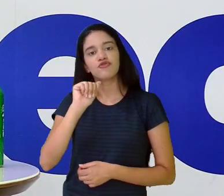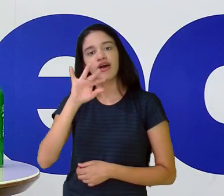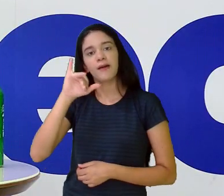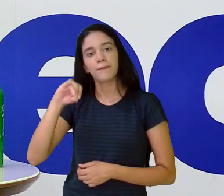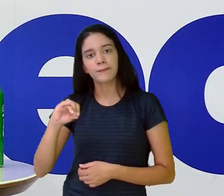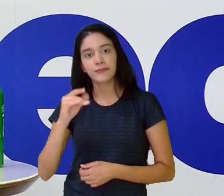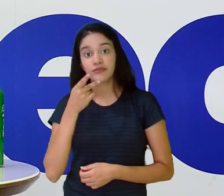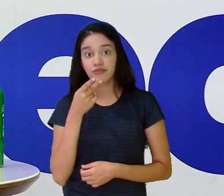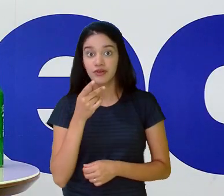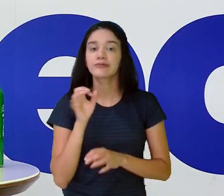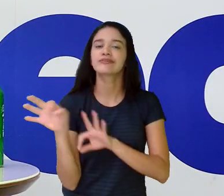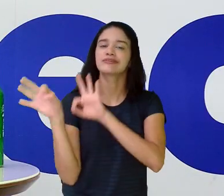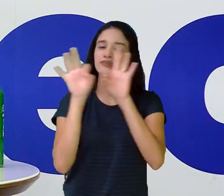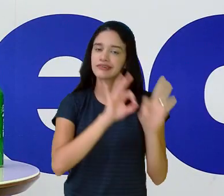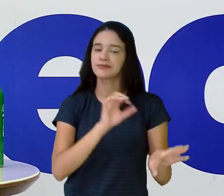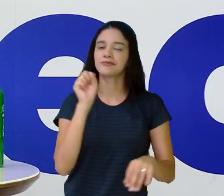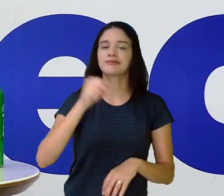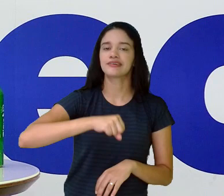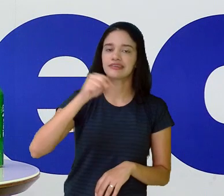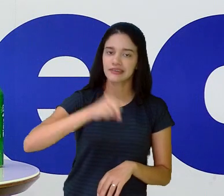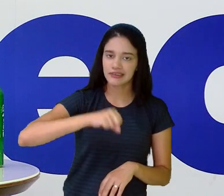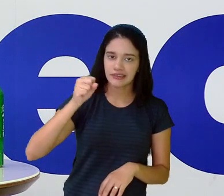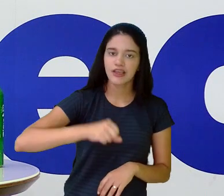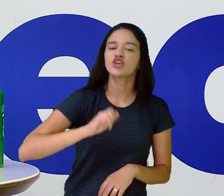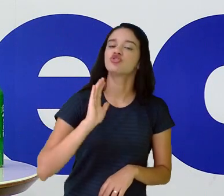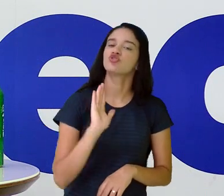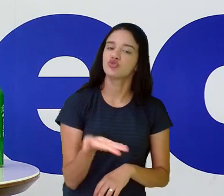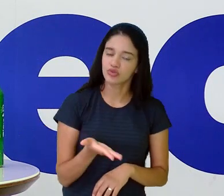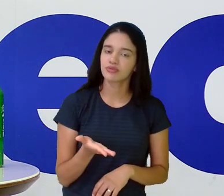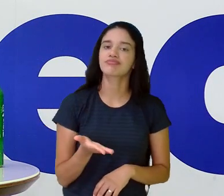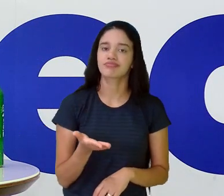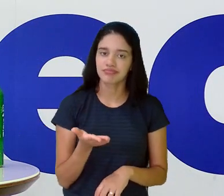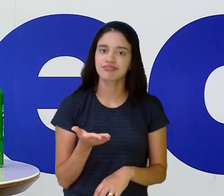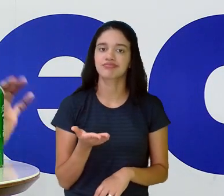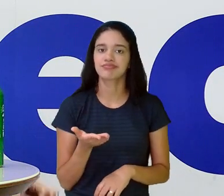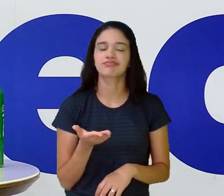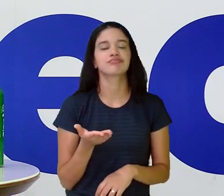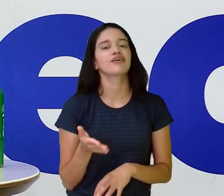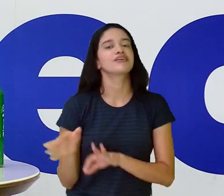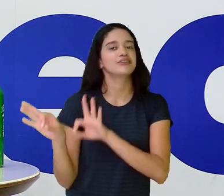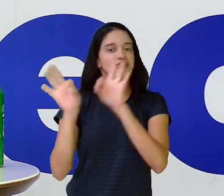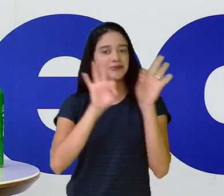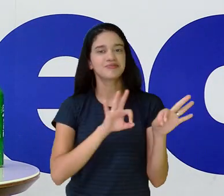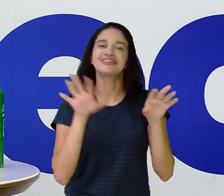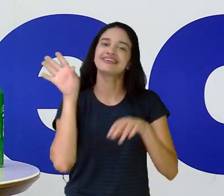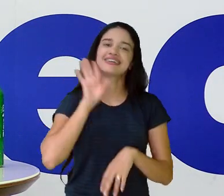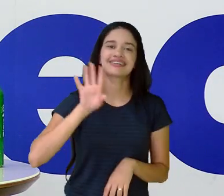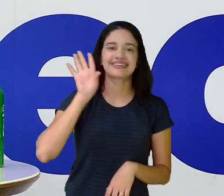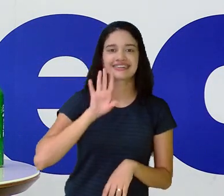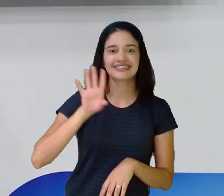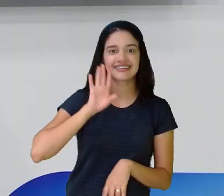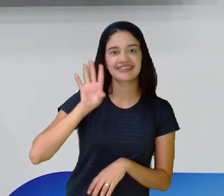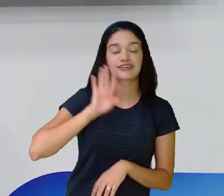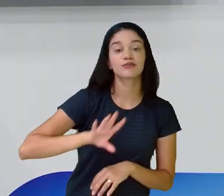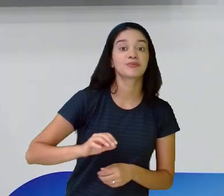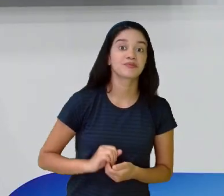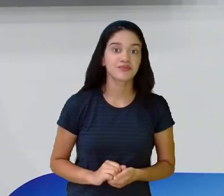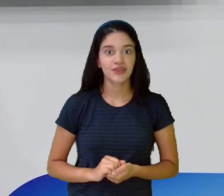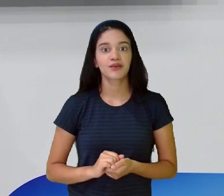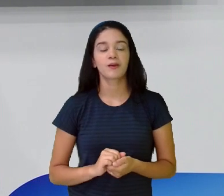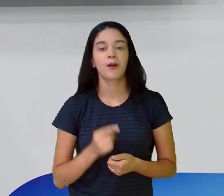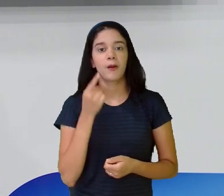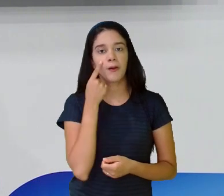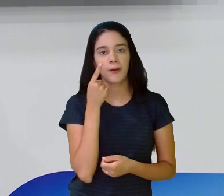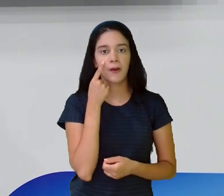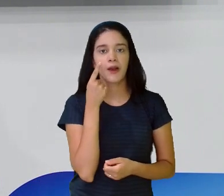que já viu sim. Ele botou um já aqui. Então, acredito que ele já viu, já assistiu. Que legal. Isso. Você